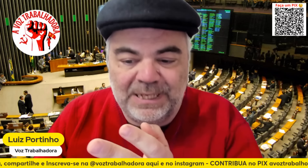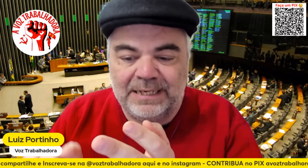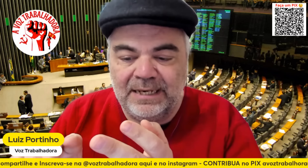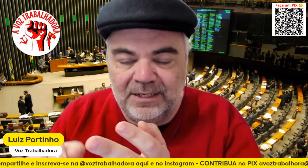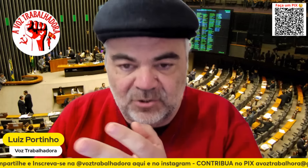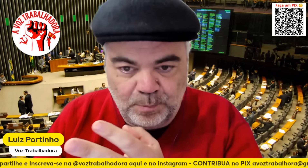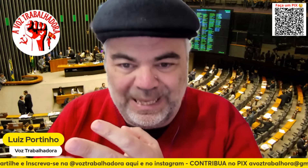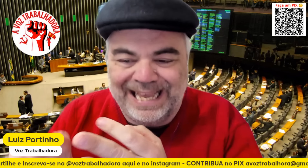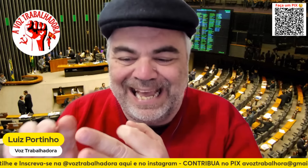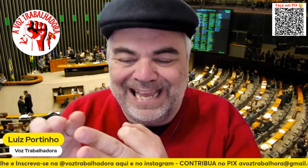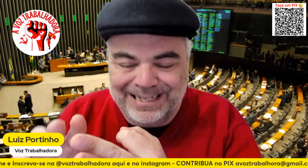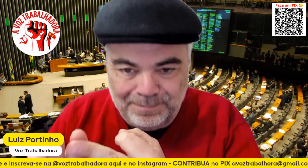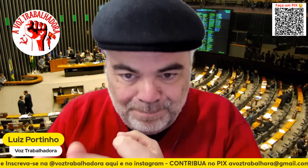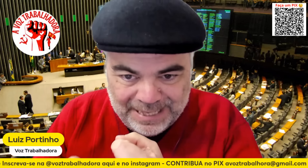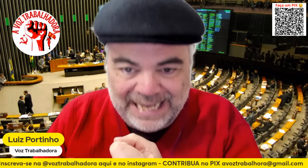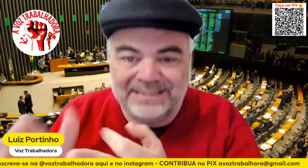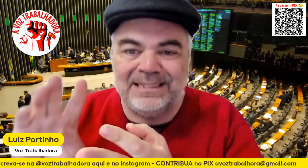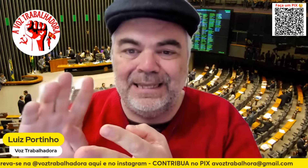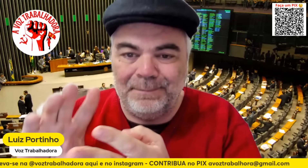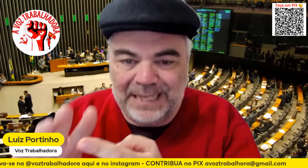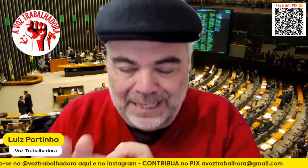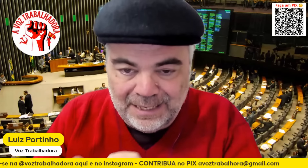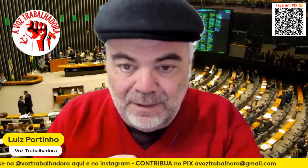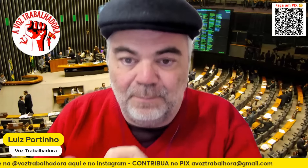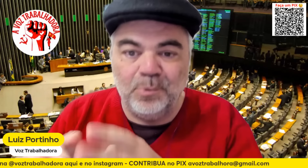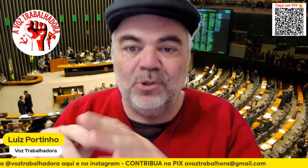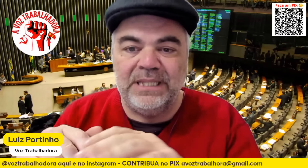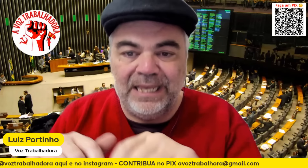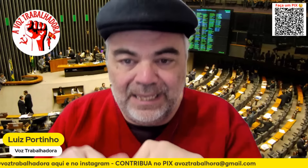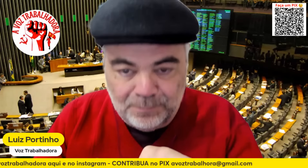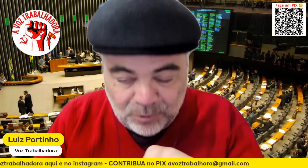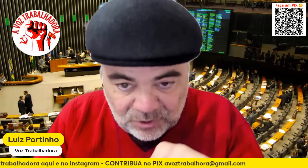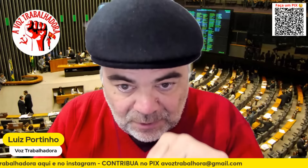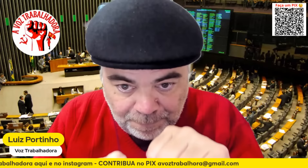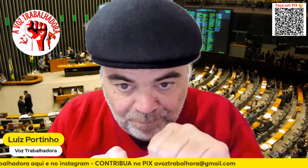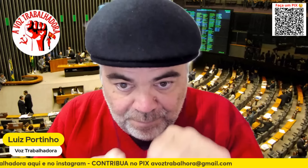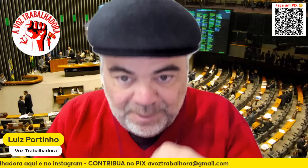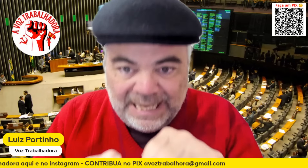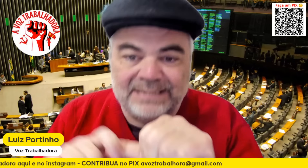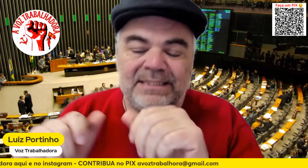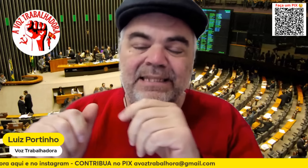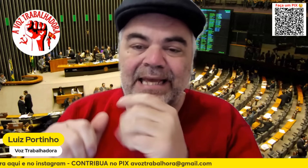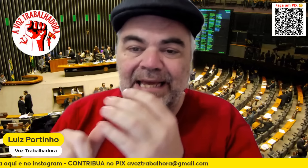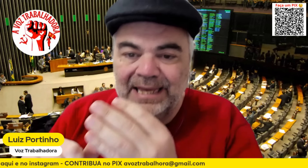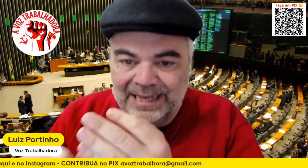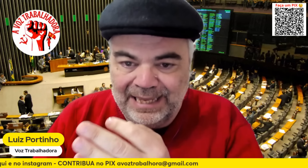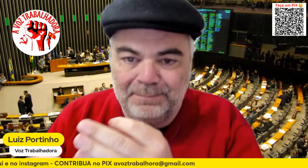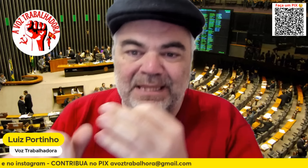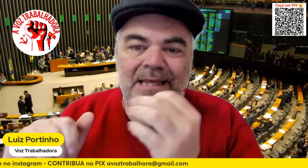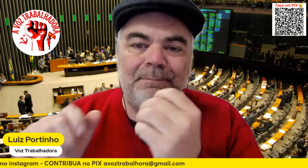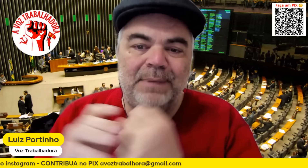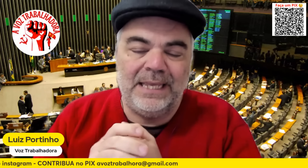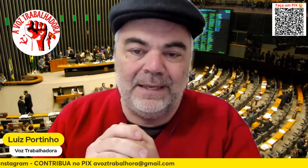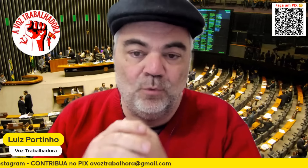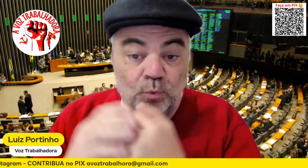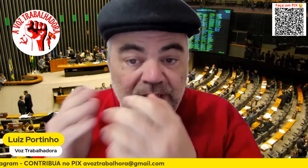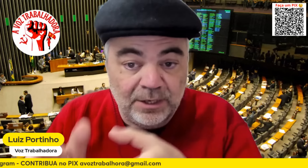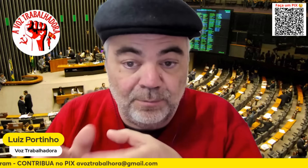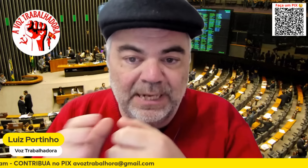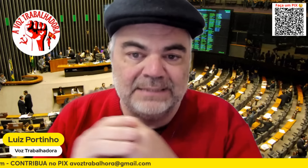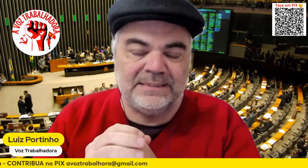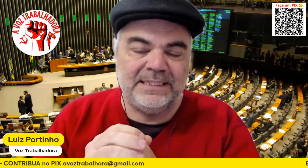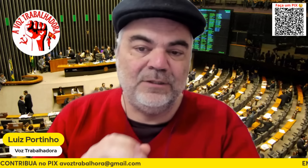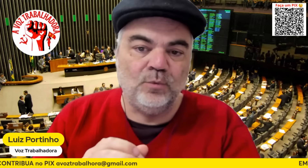for republicanos PL PSDB Podemos PSD MDB